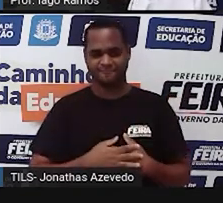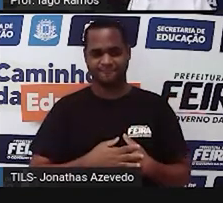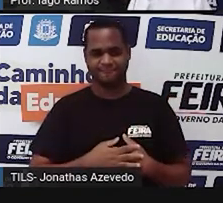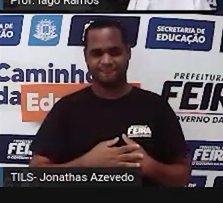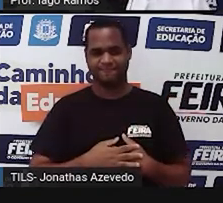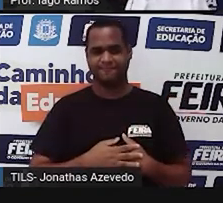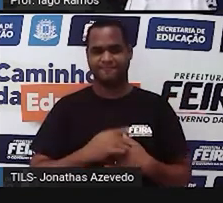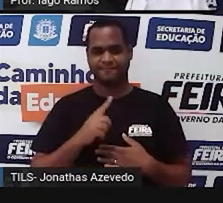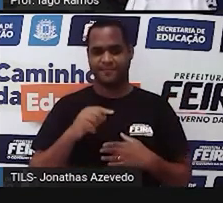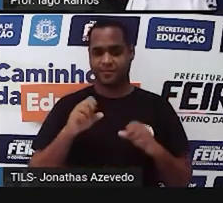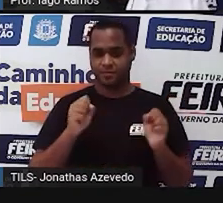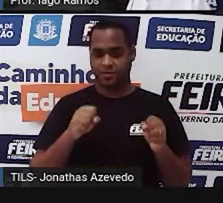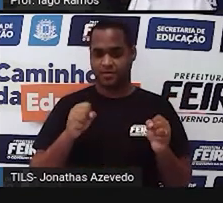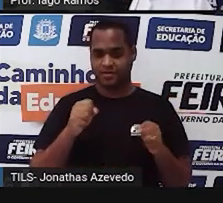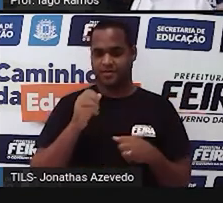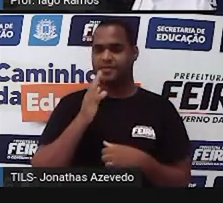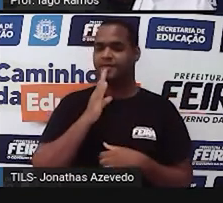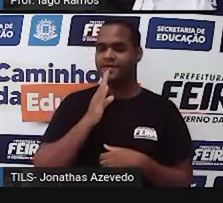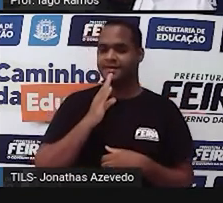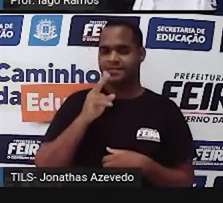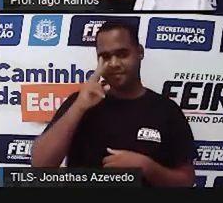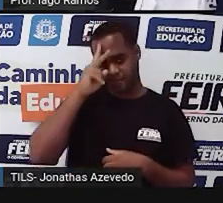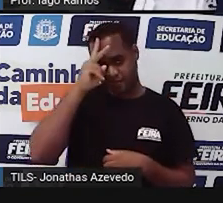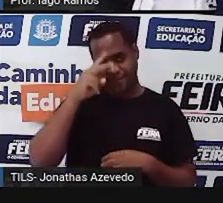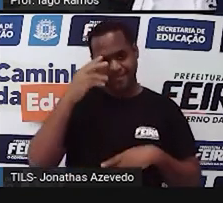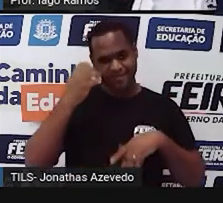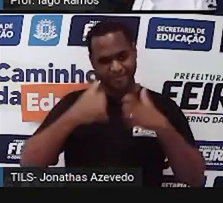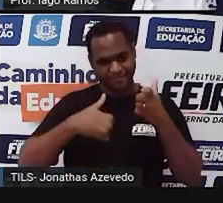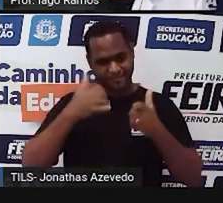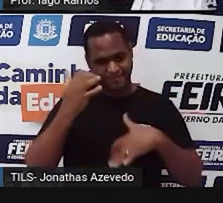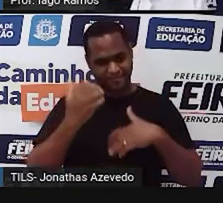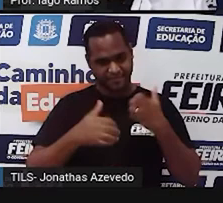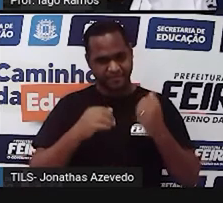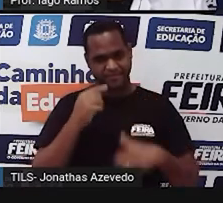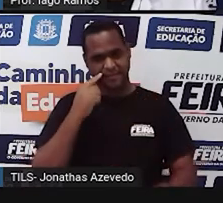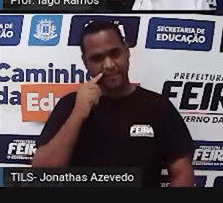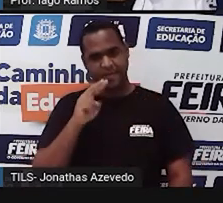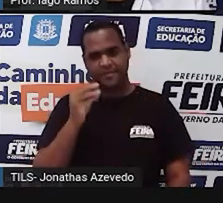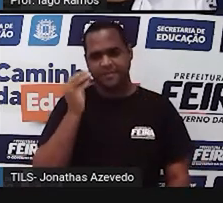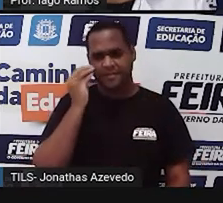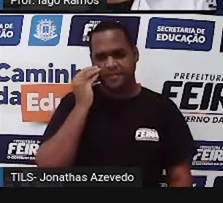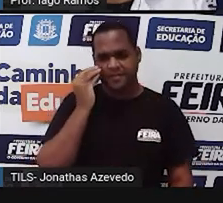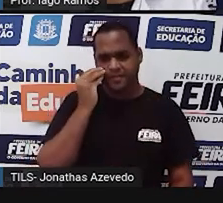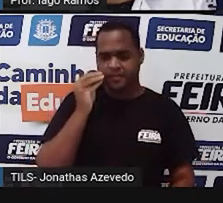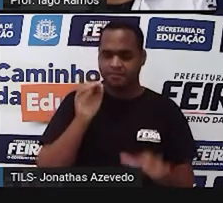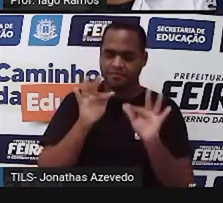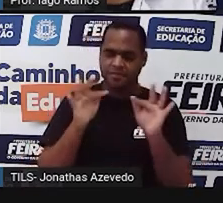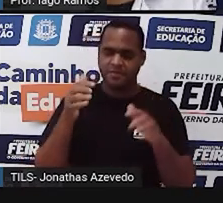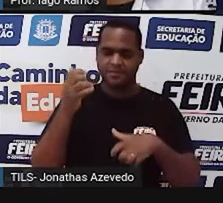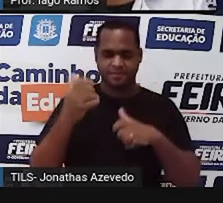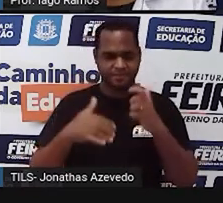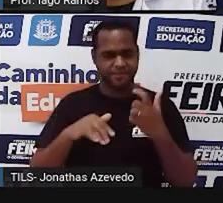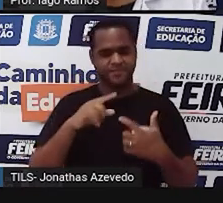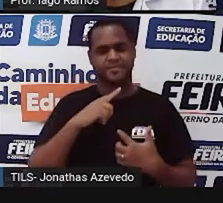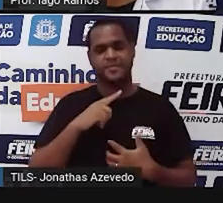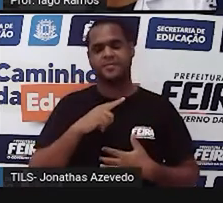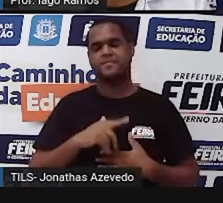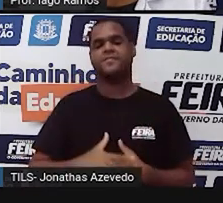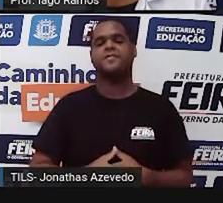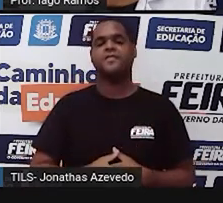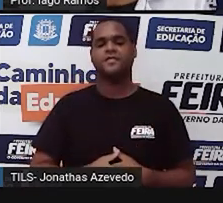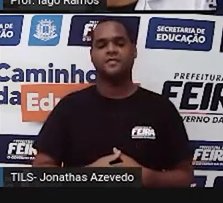conhecer um pouco da história da balança e ver, com um experimentozinho bem simples, como é que ela funciona. Então, vamos clicar aqui